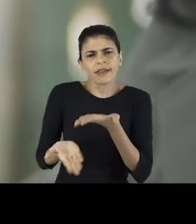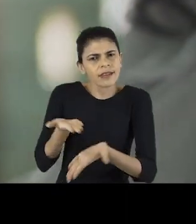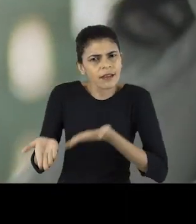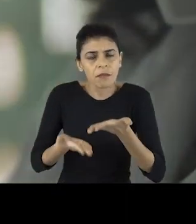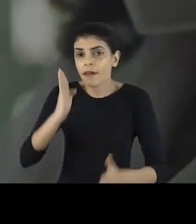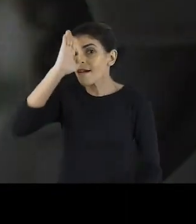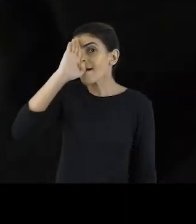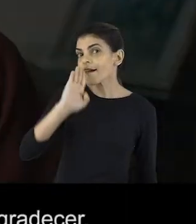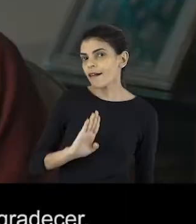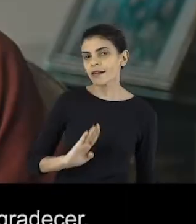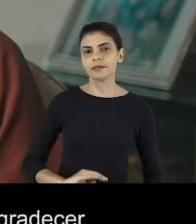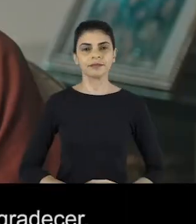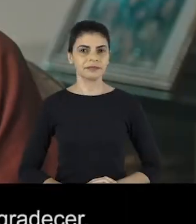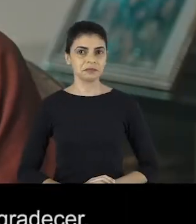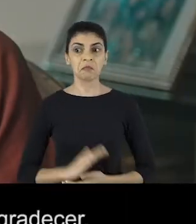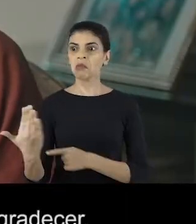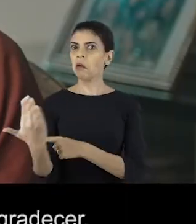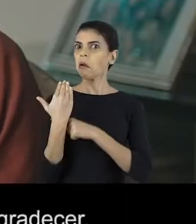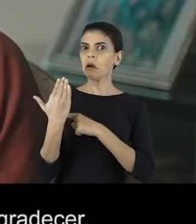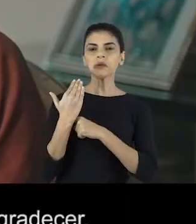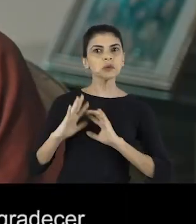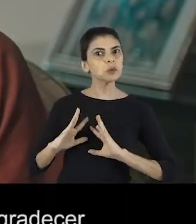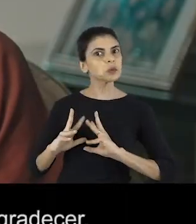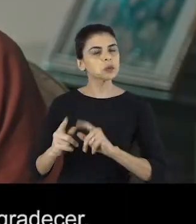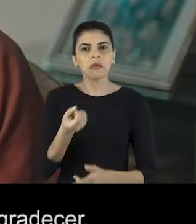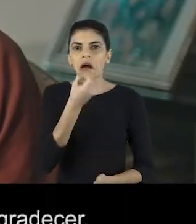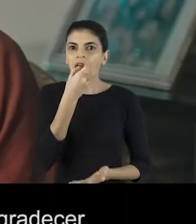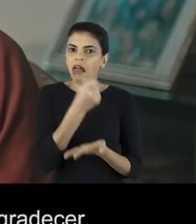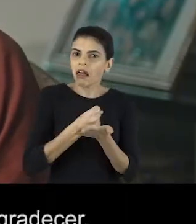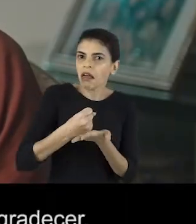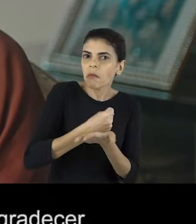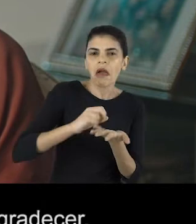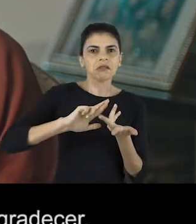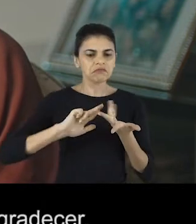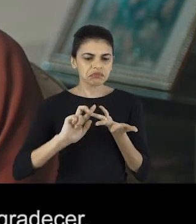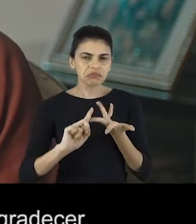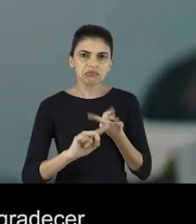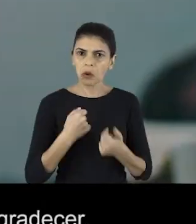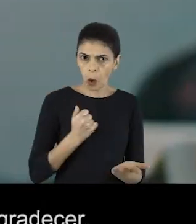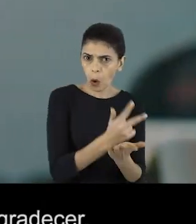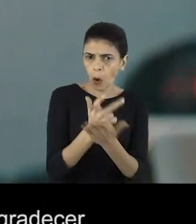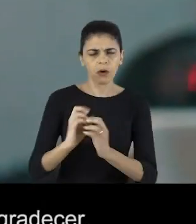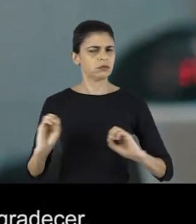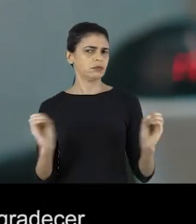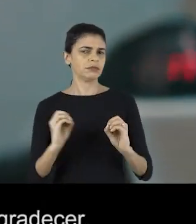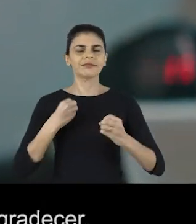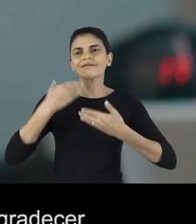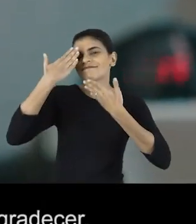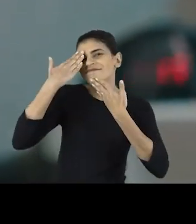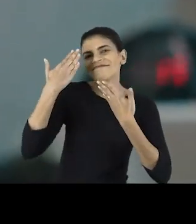gratuito. Toda assistência eu tive, os medicamentos, nunca comprei nada. Ah, eu só tenho a